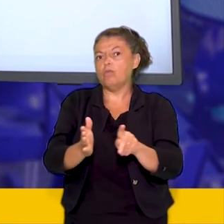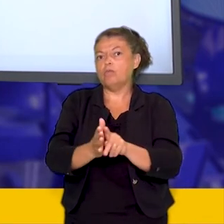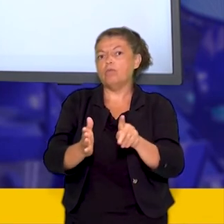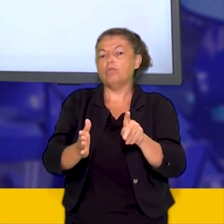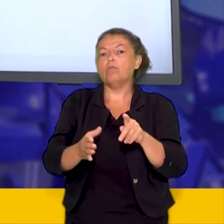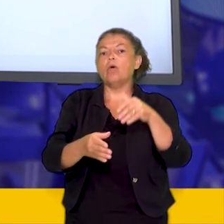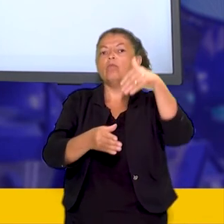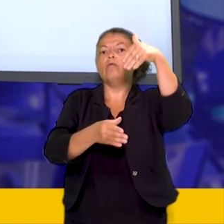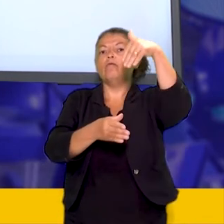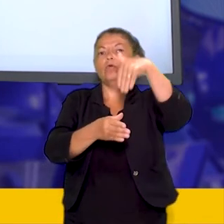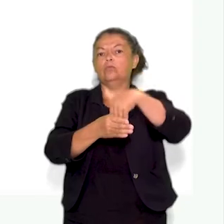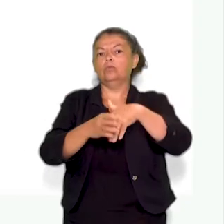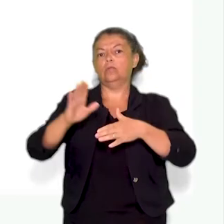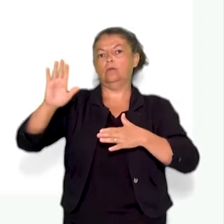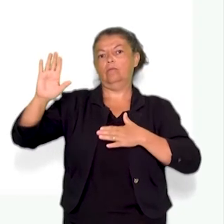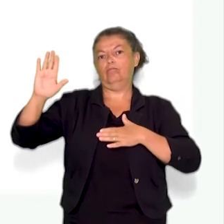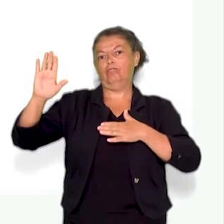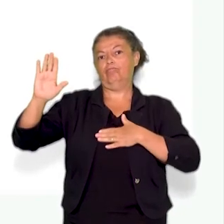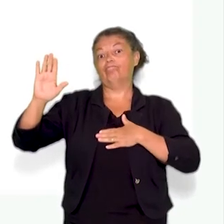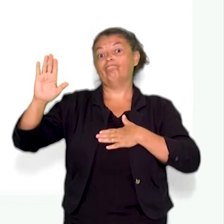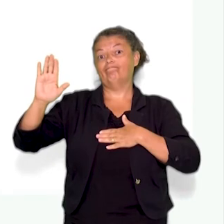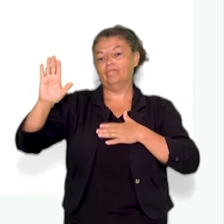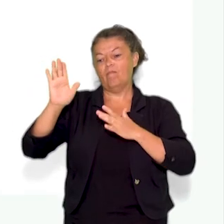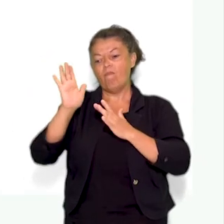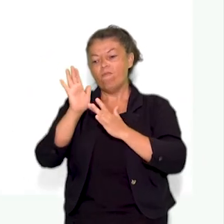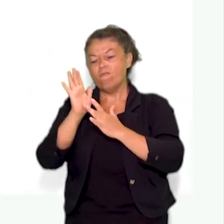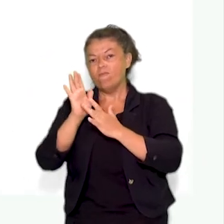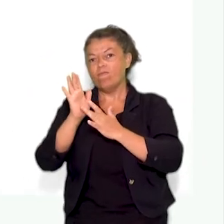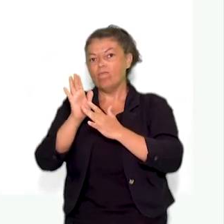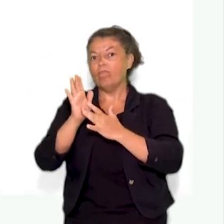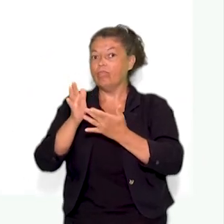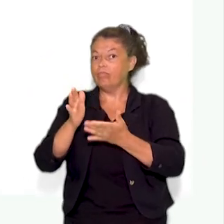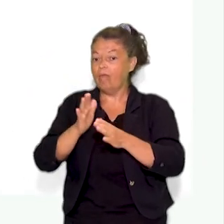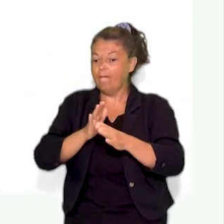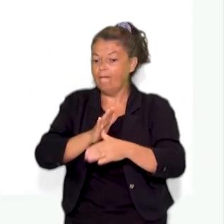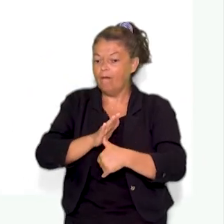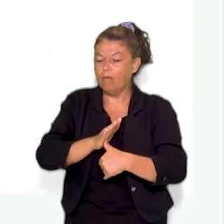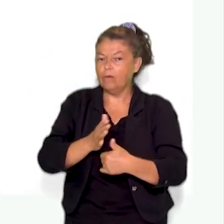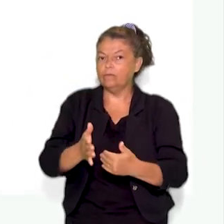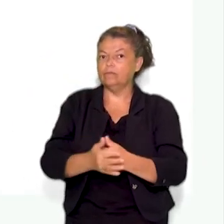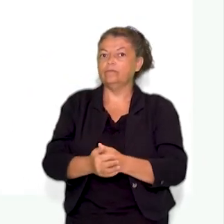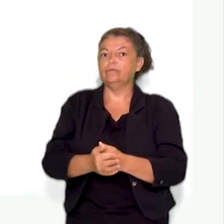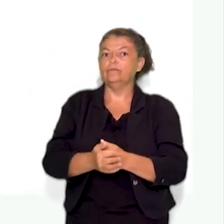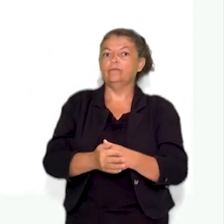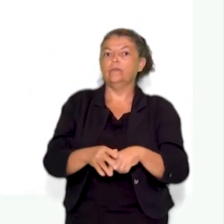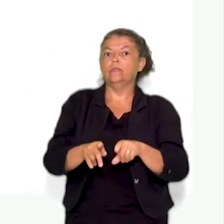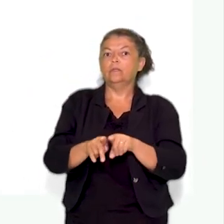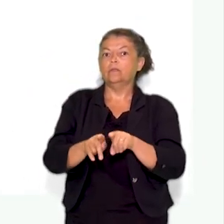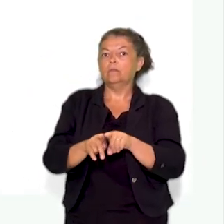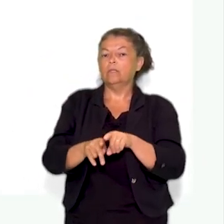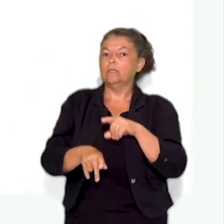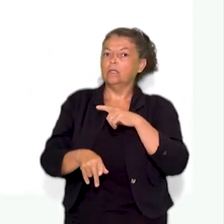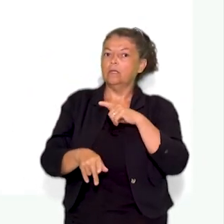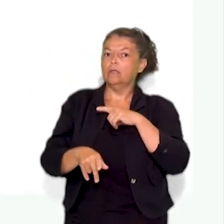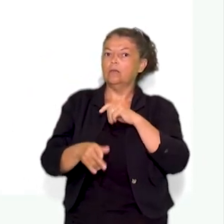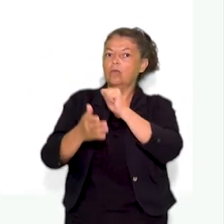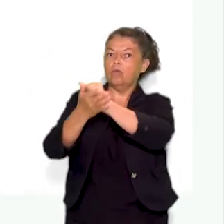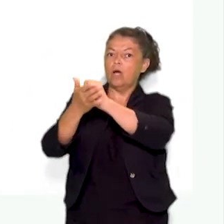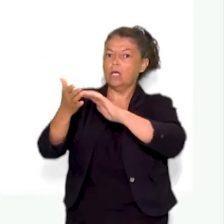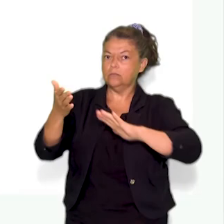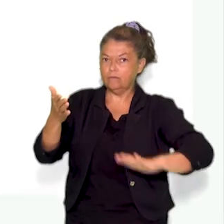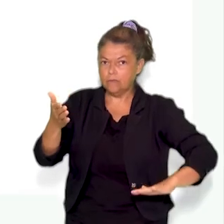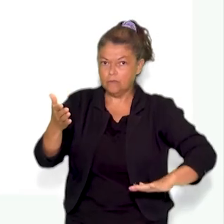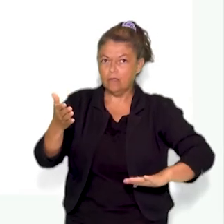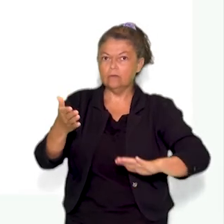a república oligárquica temos aqui como atividade complementar que pode ser